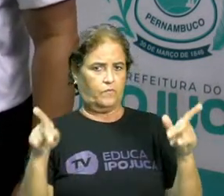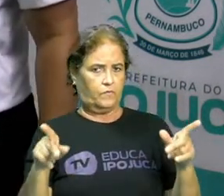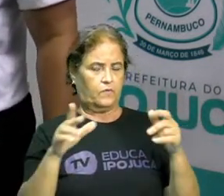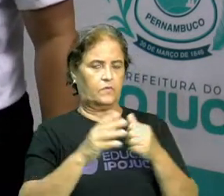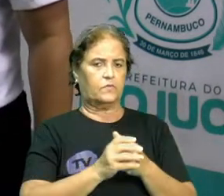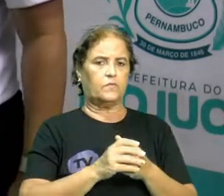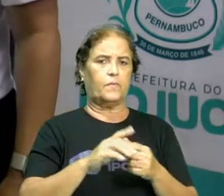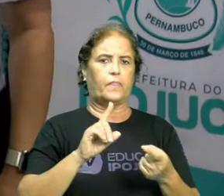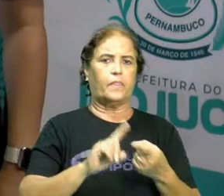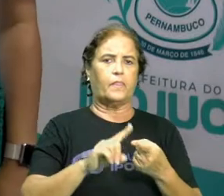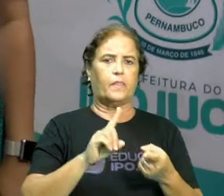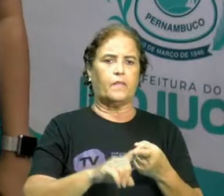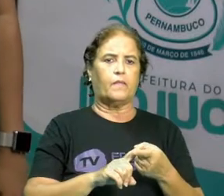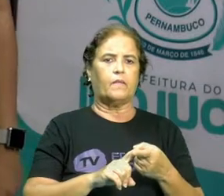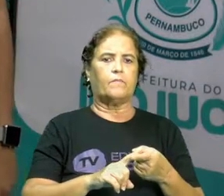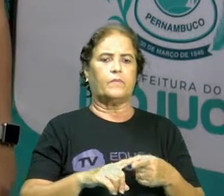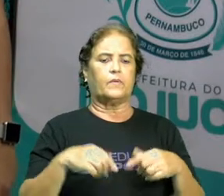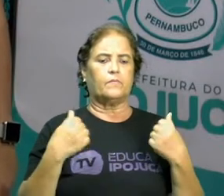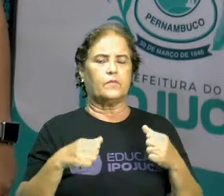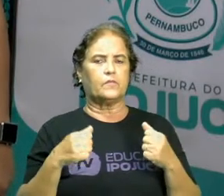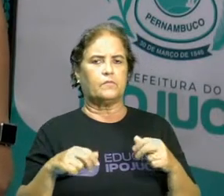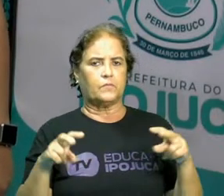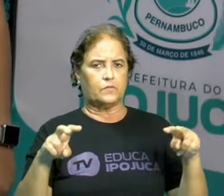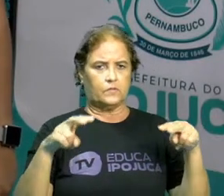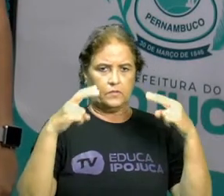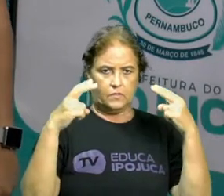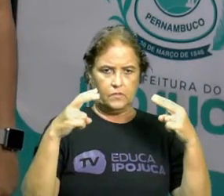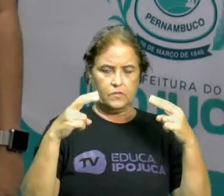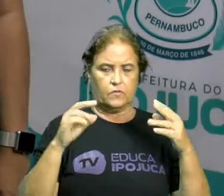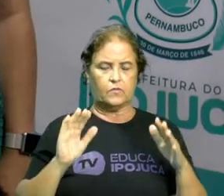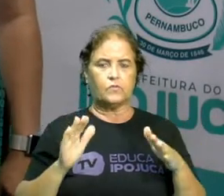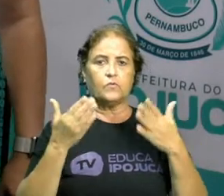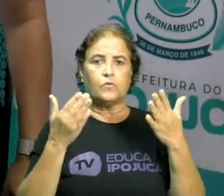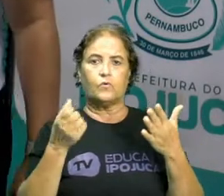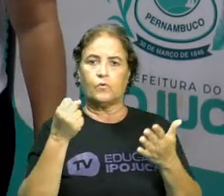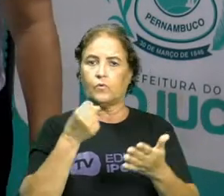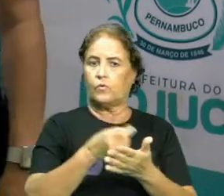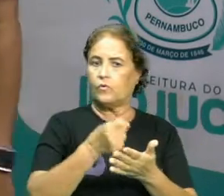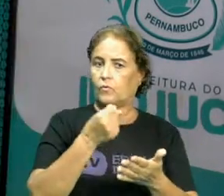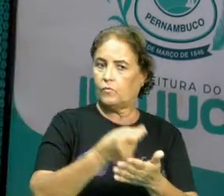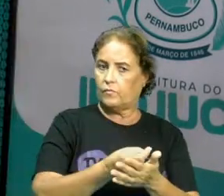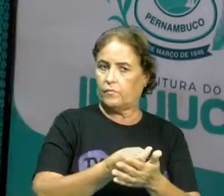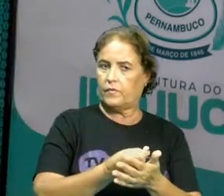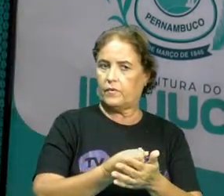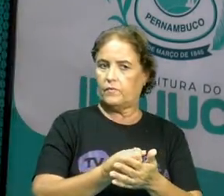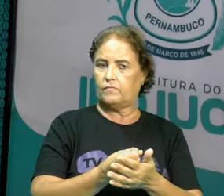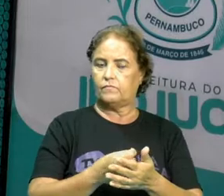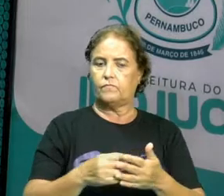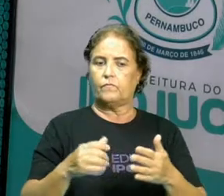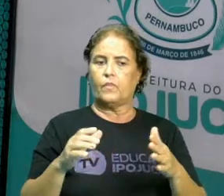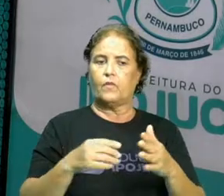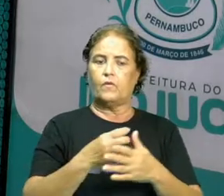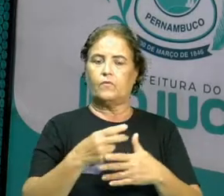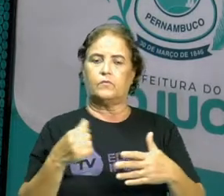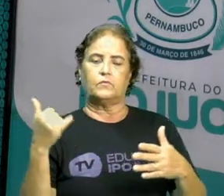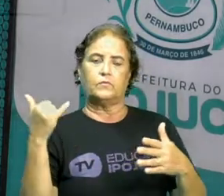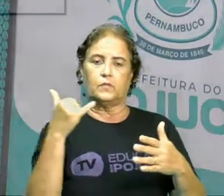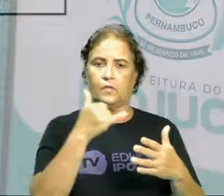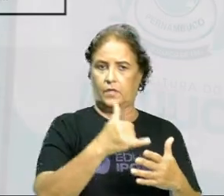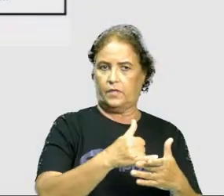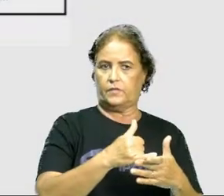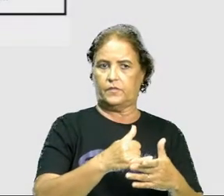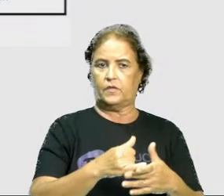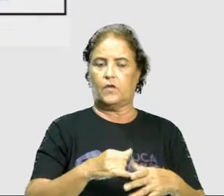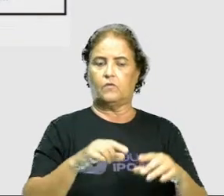também bem interessante que a gente sempre tem que prestar atenção quando a gente compra um aparelho elétrico é o que nós chamamos de ficha